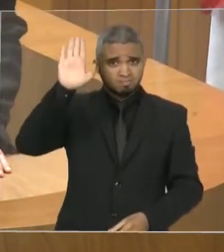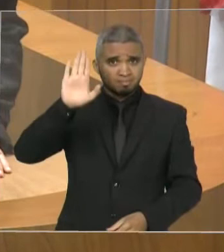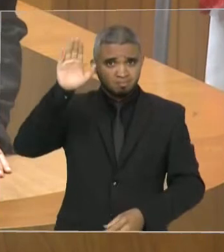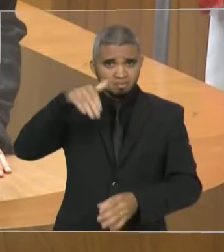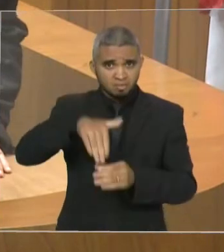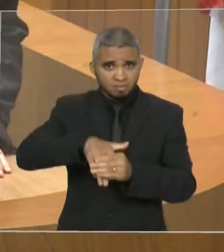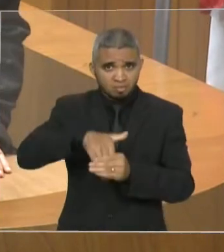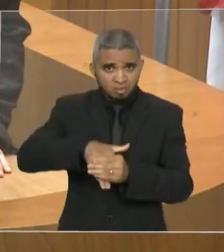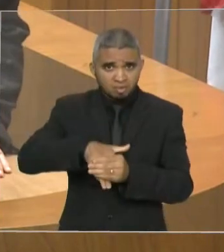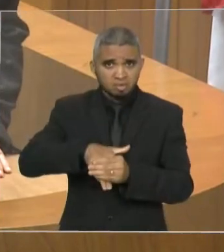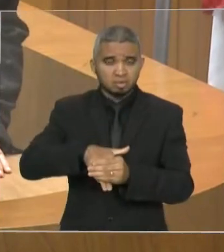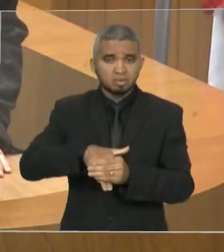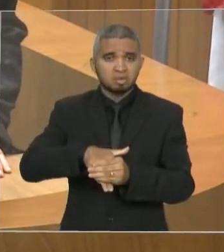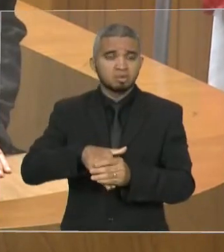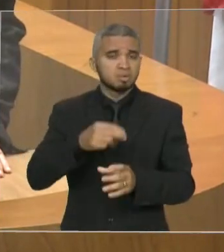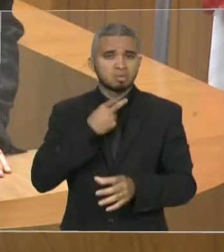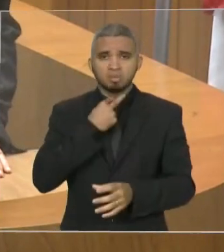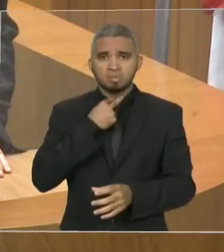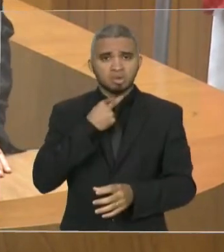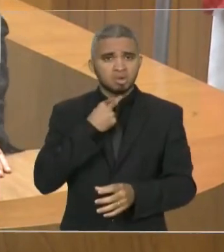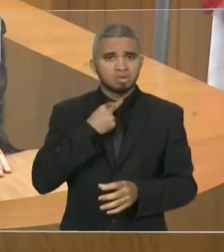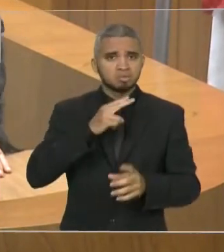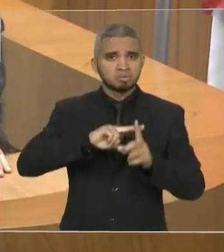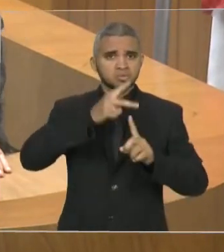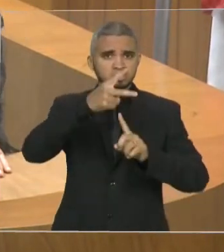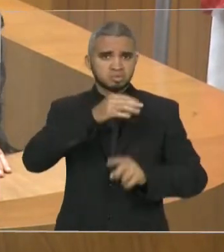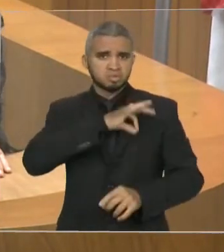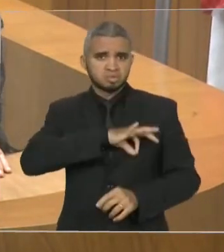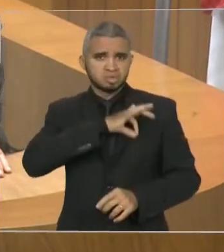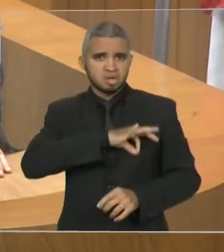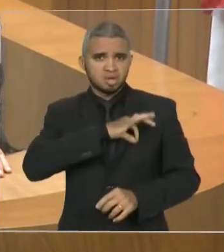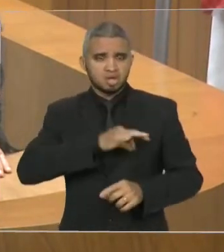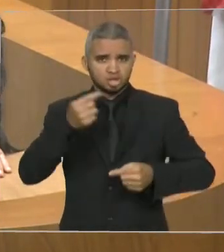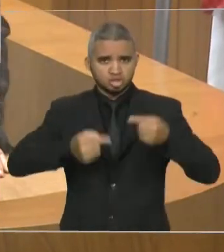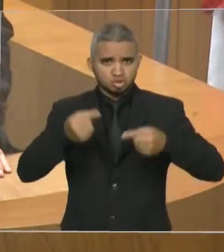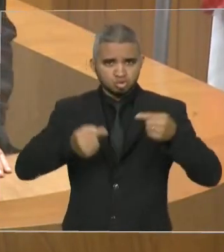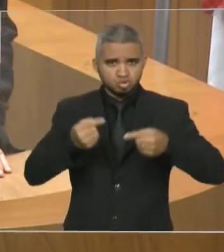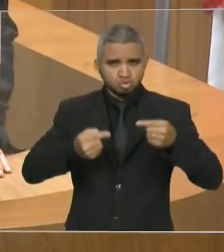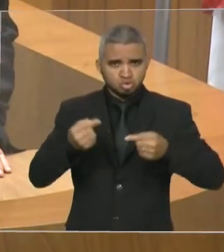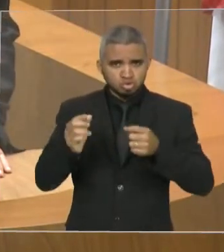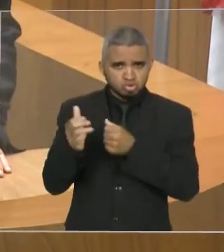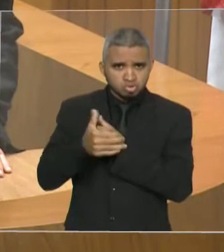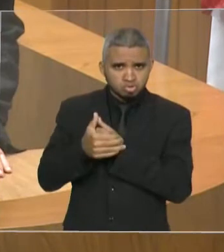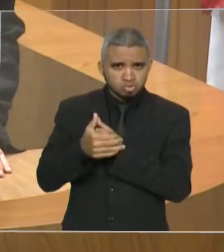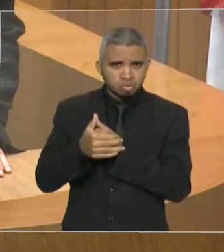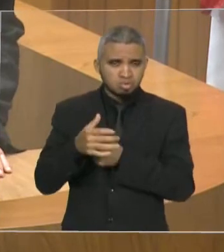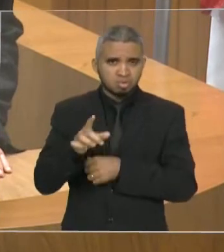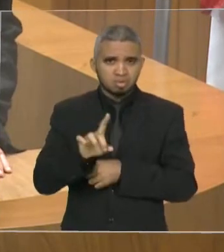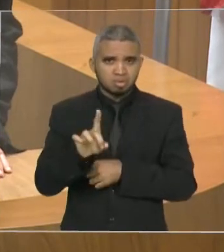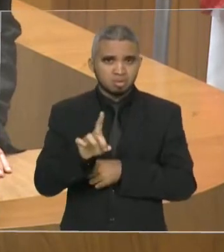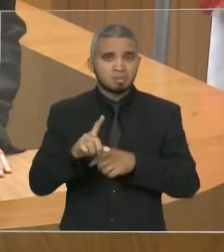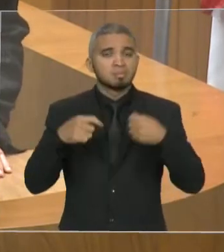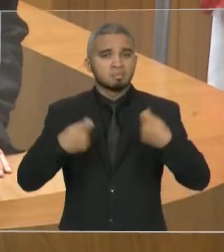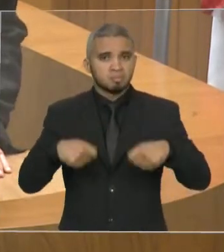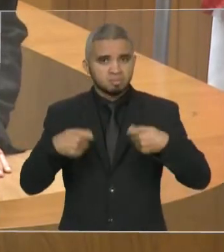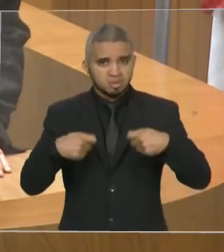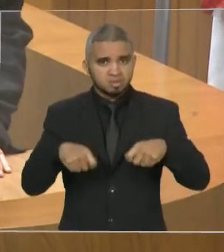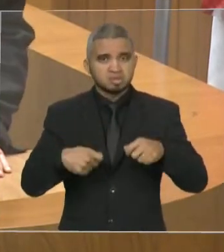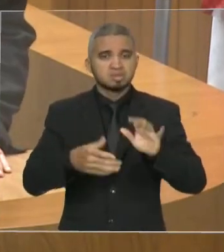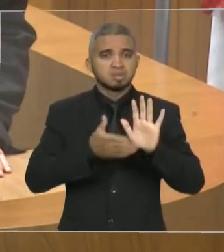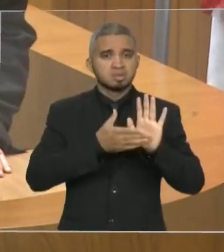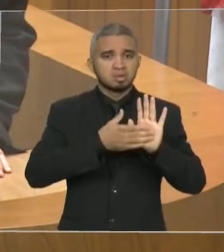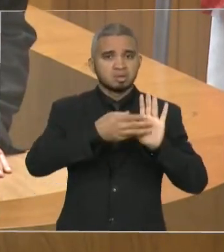veste ou trate sob reajuste de vencimento poderá ser discutida, a não ser no bojo dessa medida